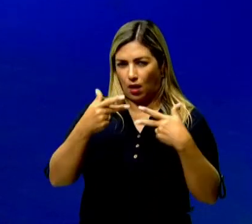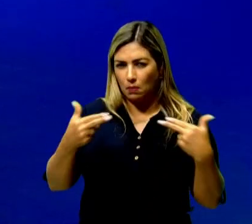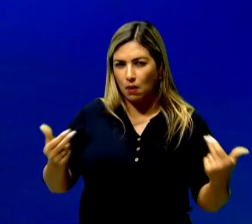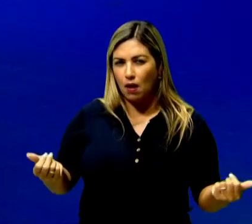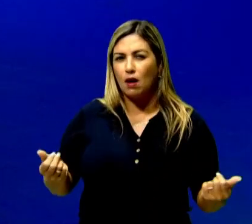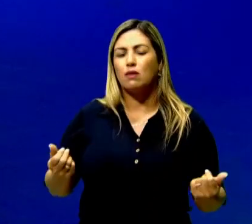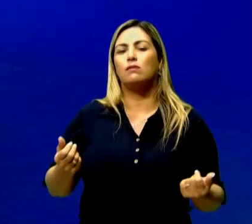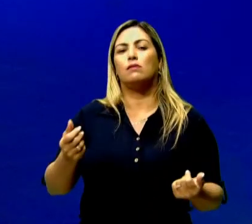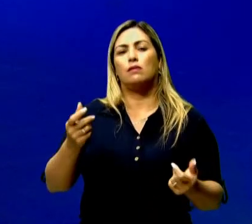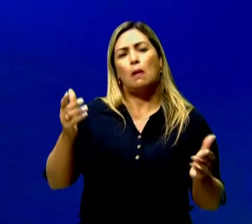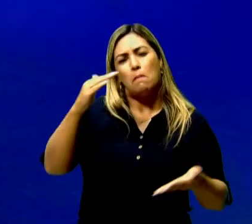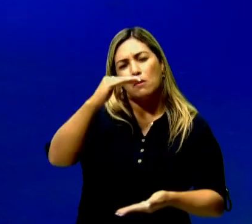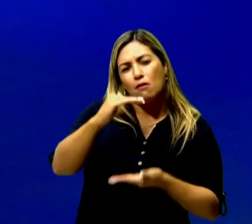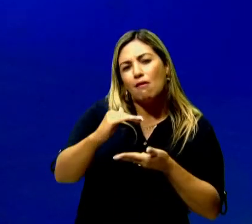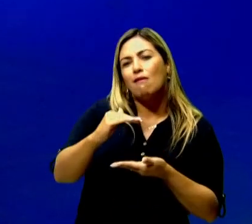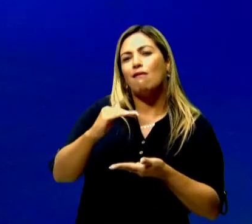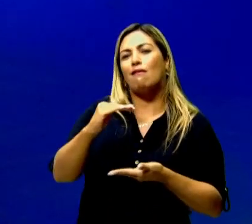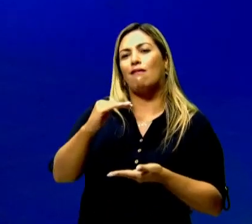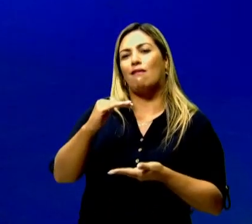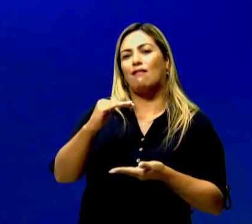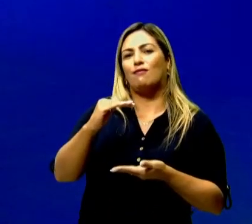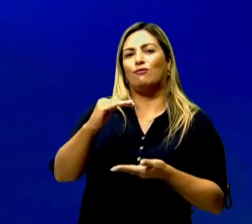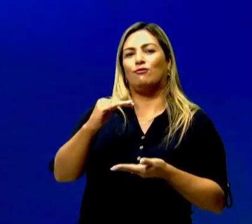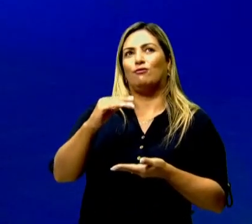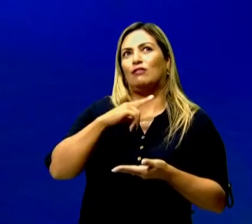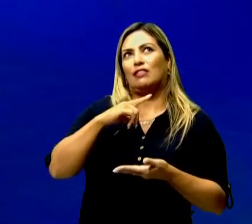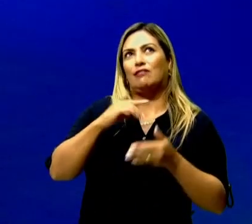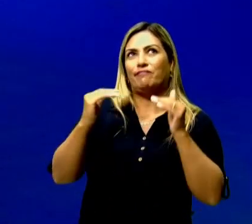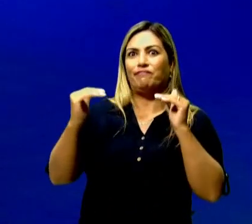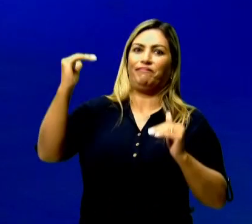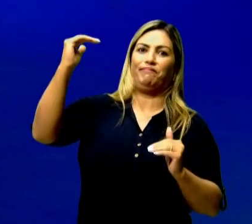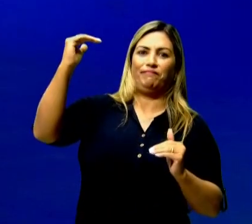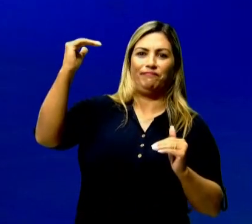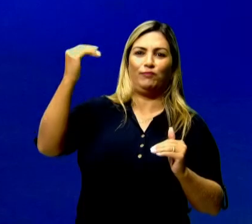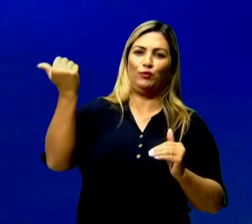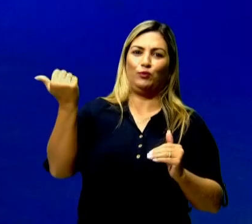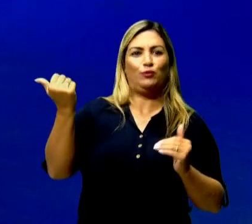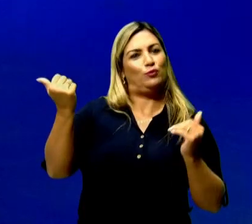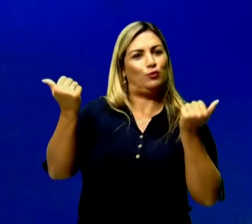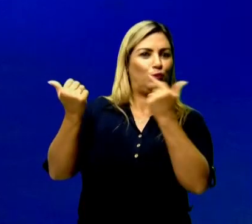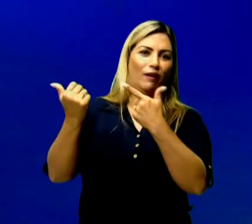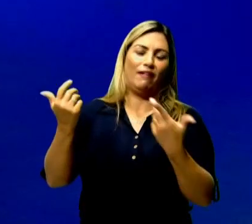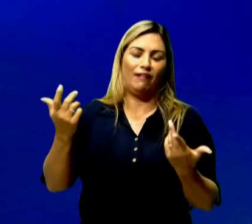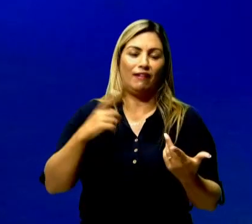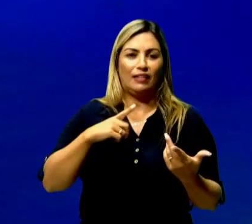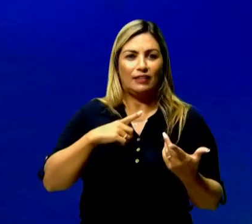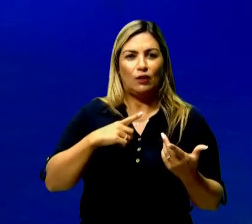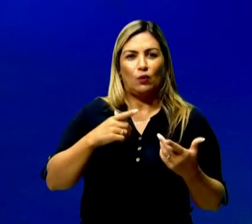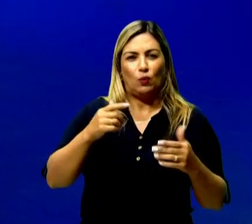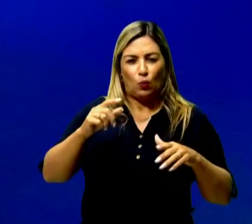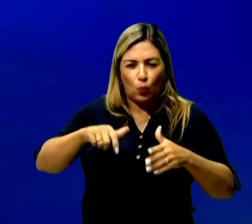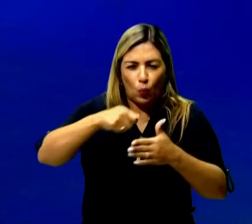animais pequenos, que estão ali em posição de desvantagem. E as suas únicas armas ali, para enfrentar o